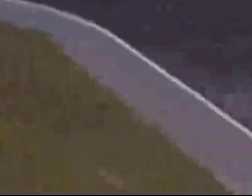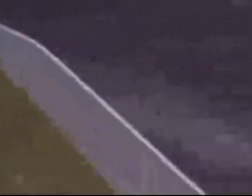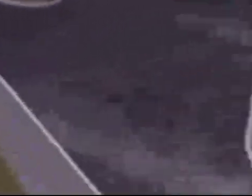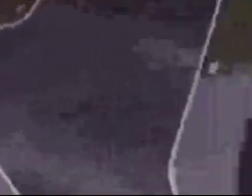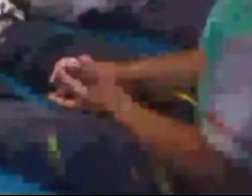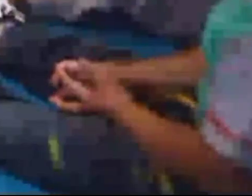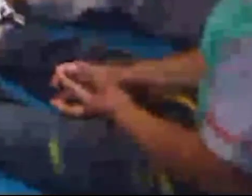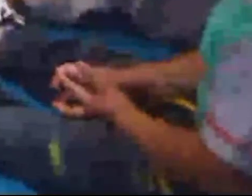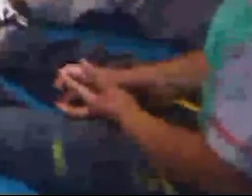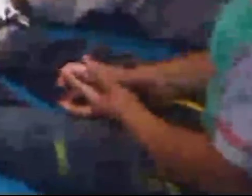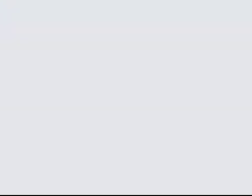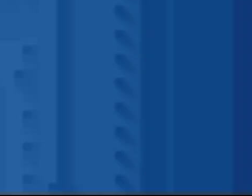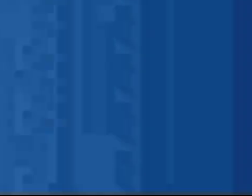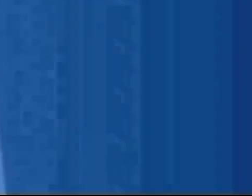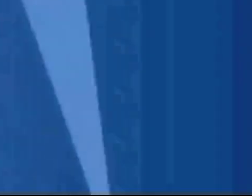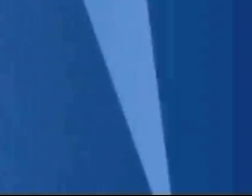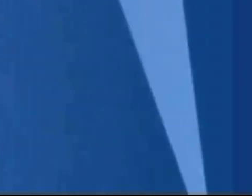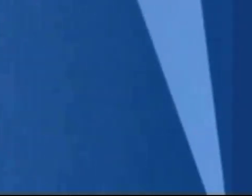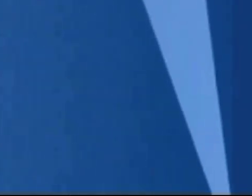por aí. Também estamos